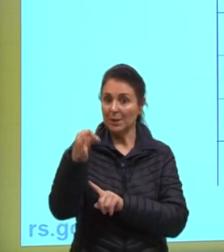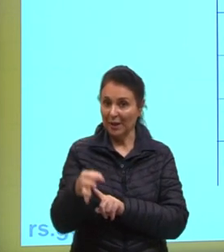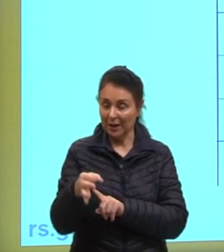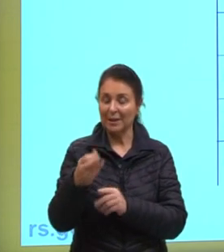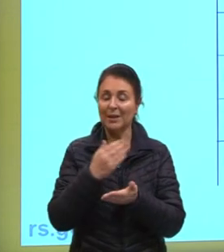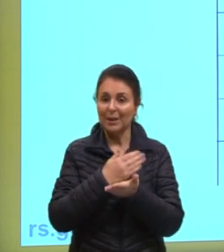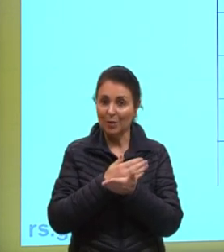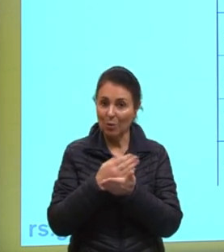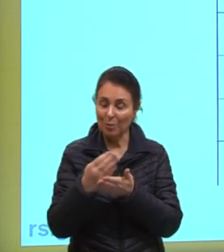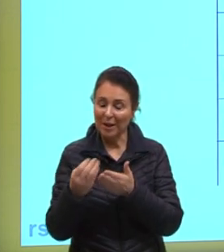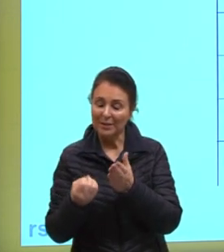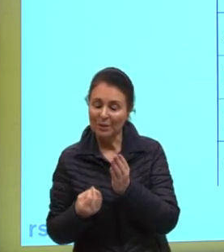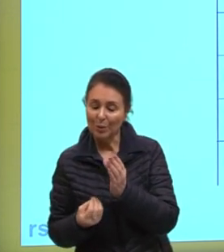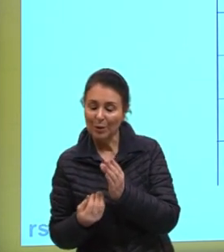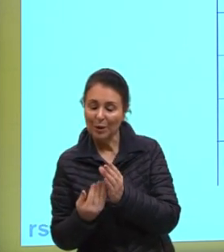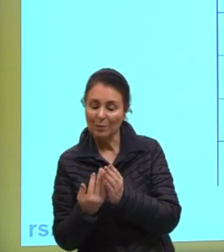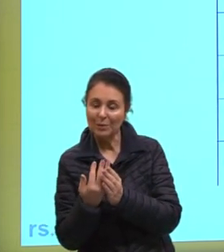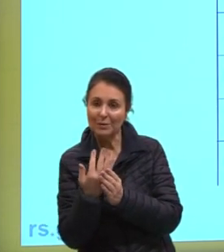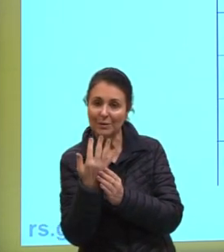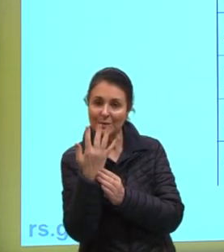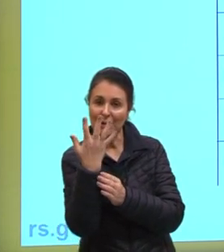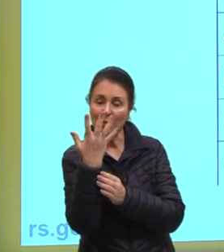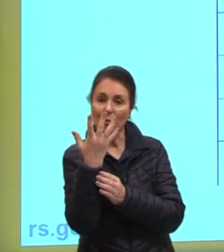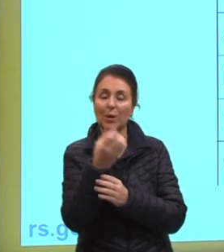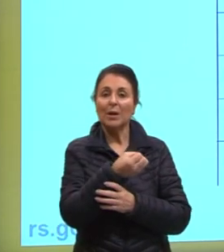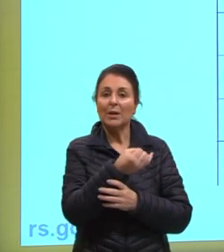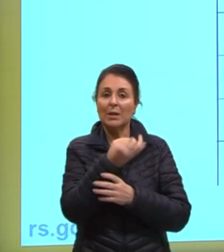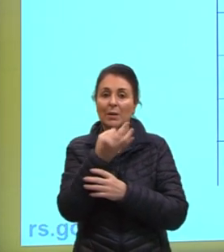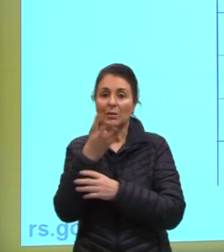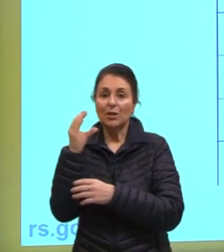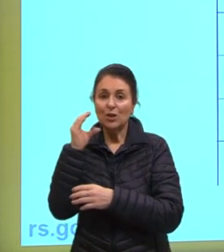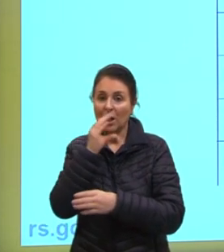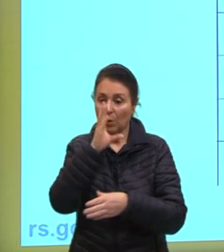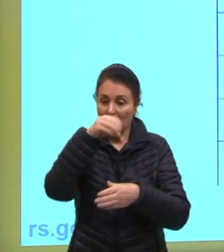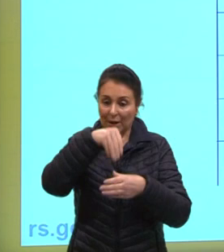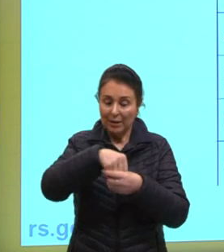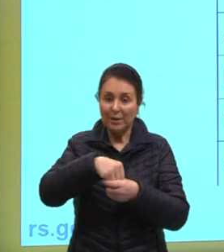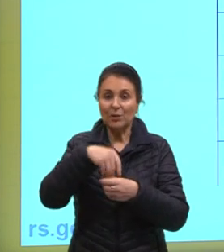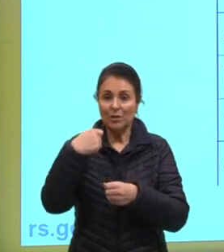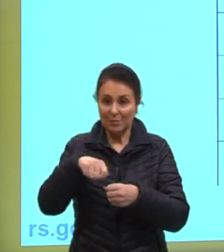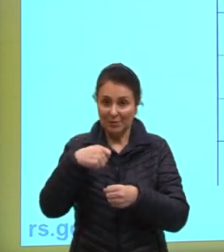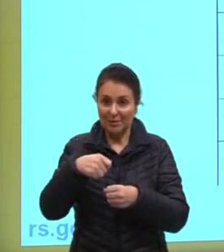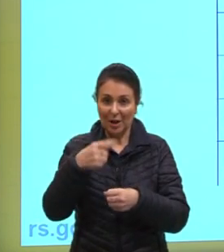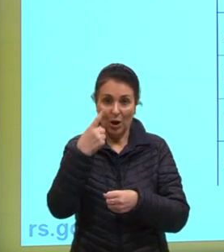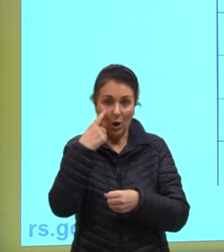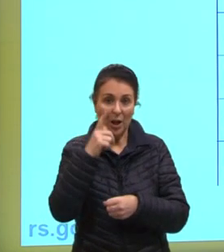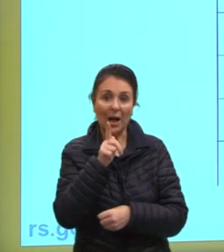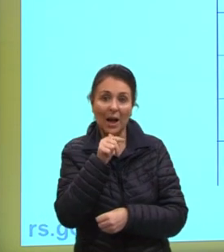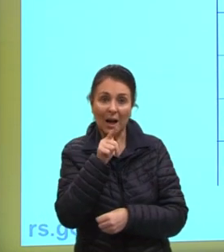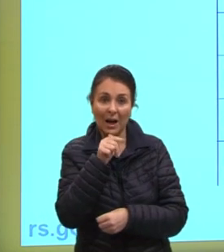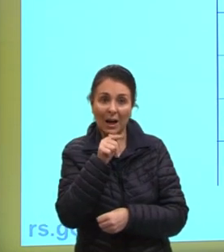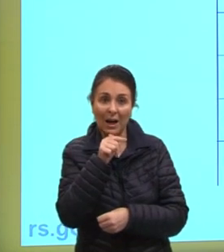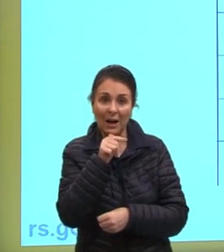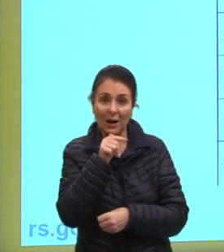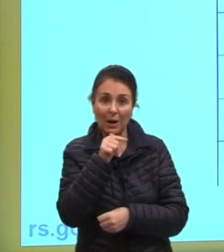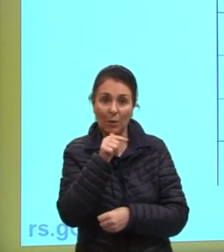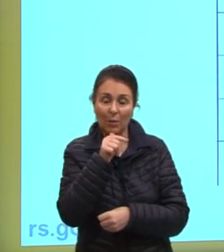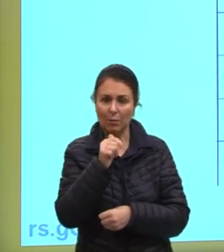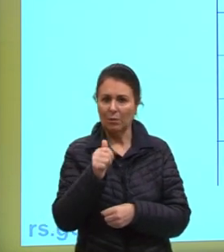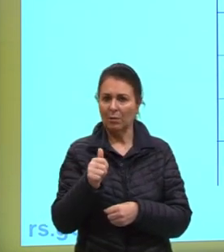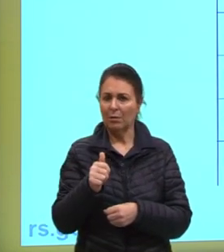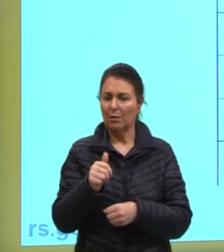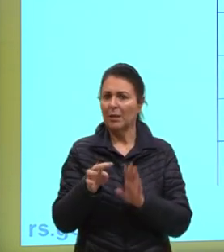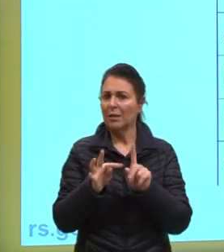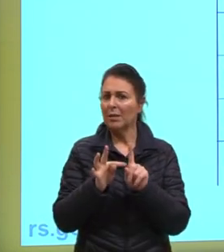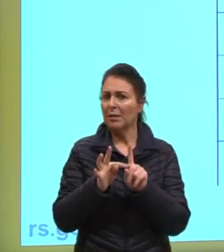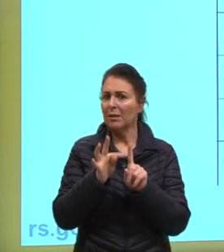entrar em ebulição e a quantidade de calor latente necessária. Vejam a água aqui embaixo, ó, qual é a